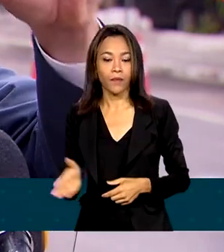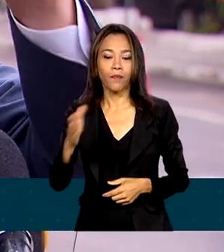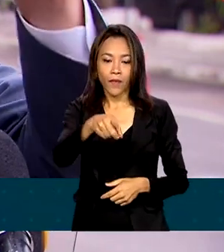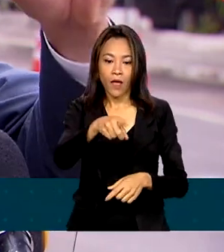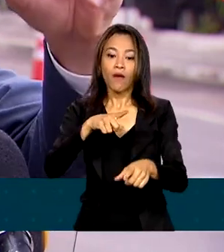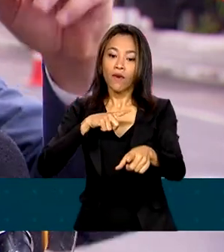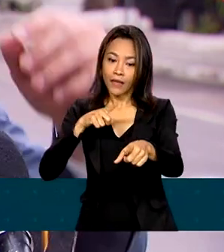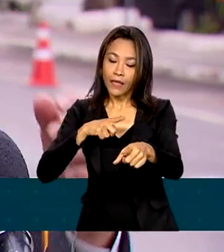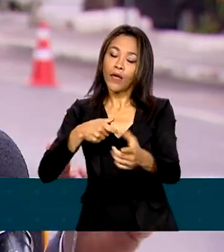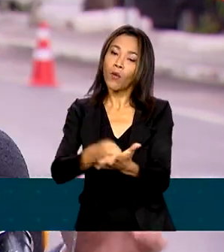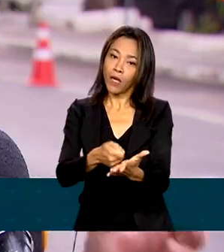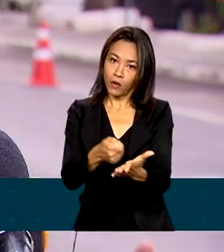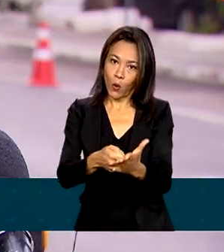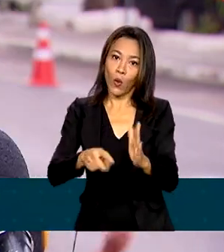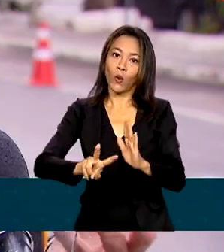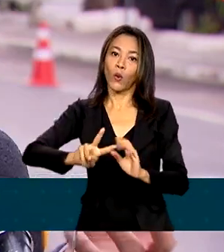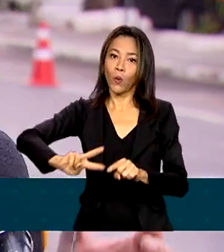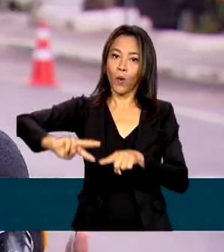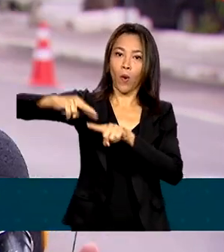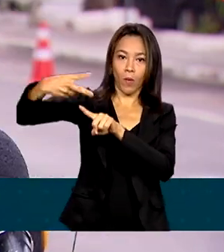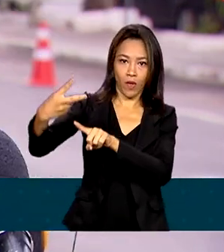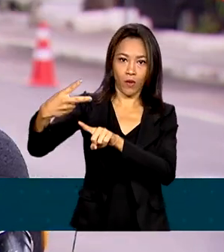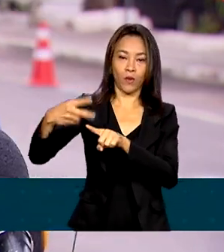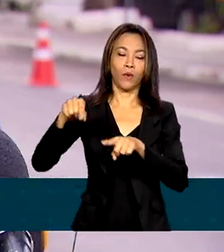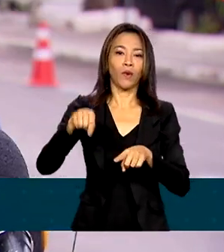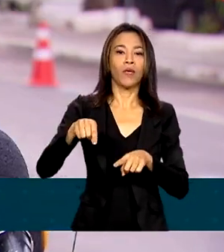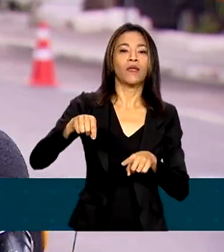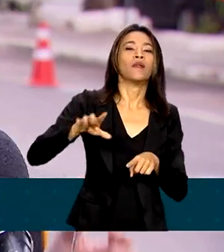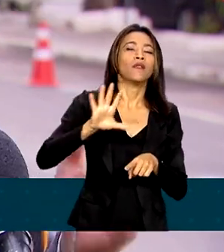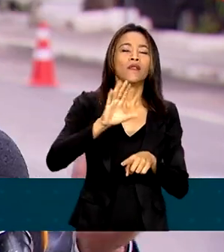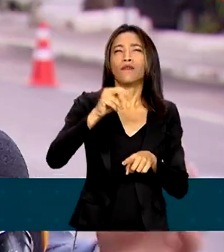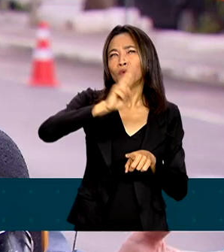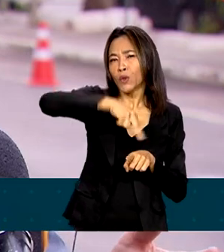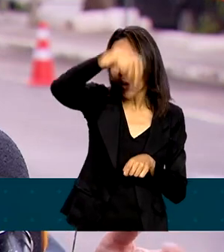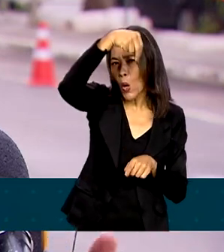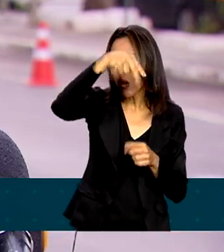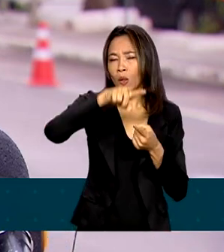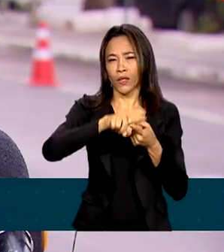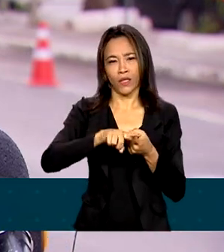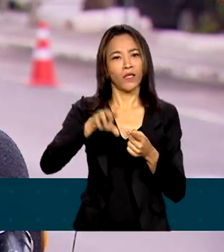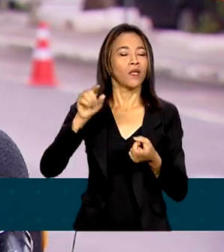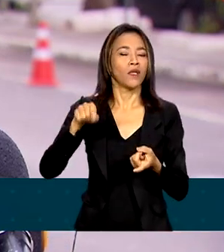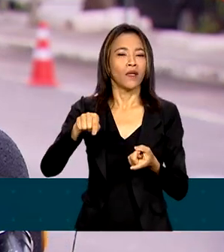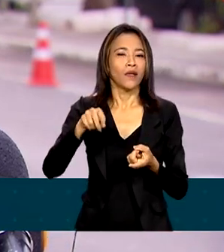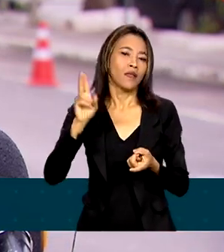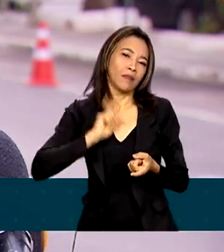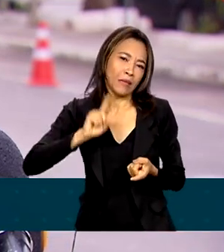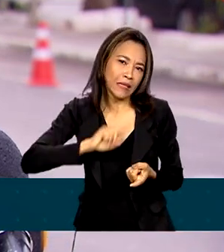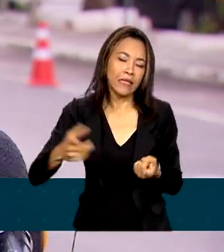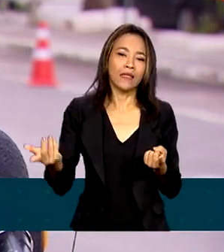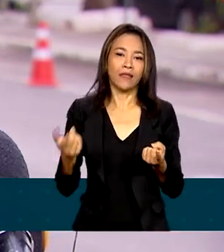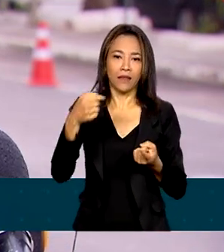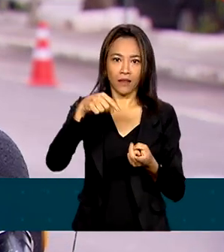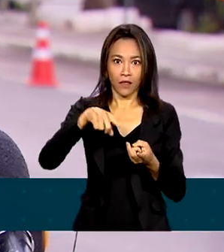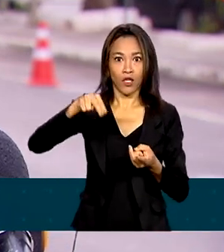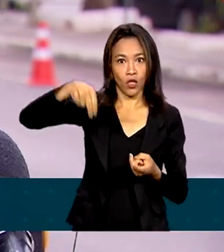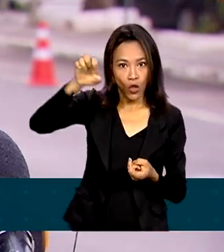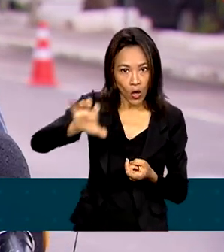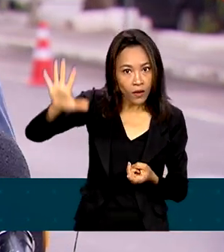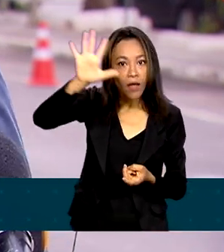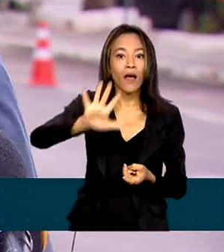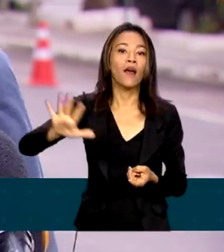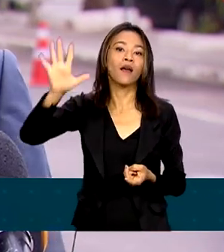aumento obrigatório no semiárido brasileiro, portanto, no norte, no Jequitonha de Minas Gerais, e no nordeste